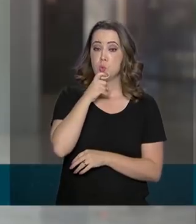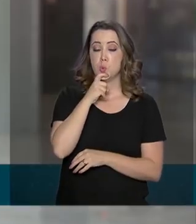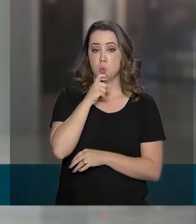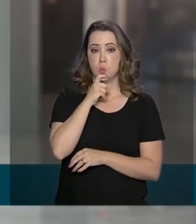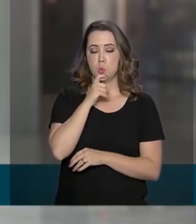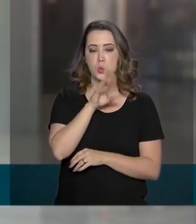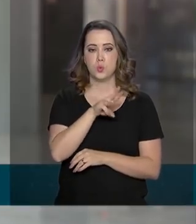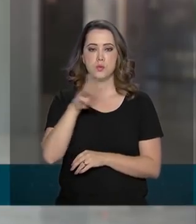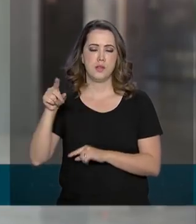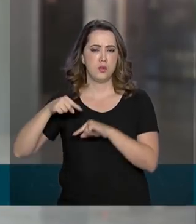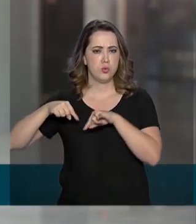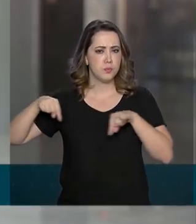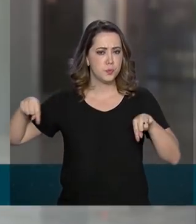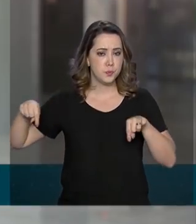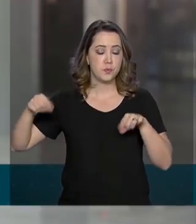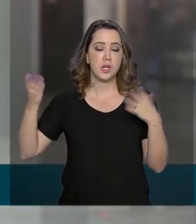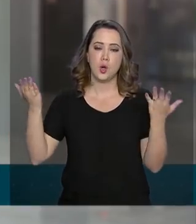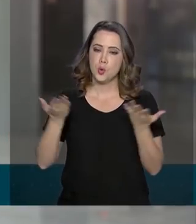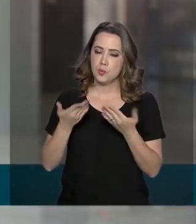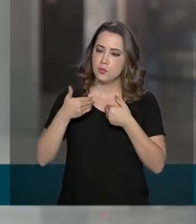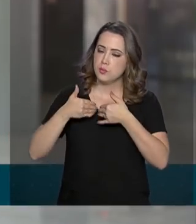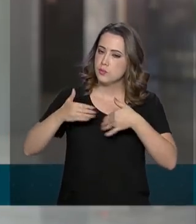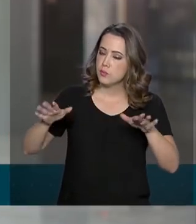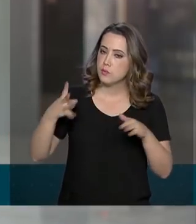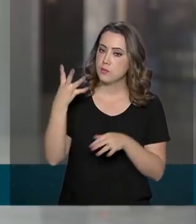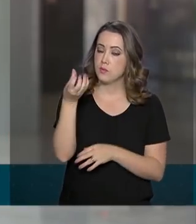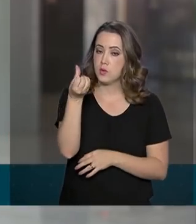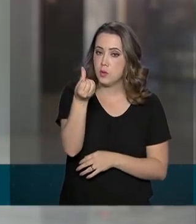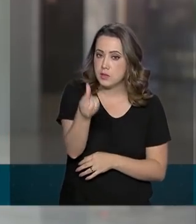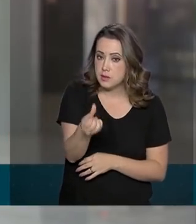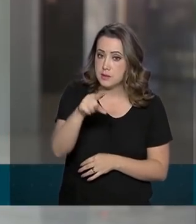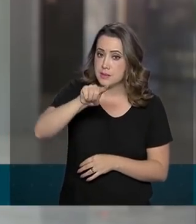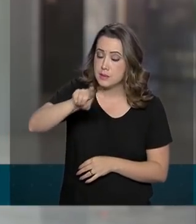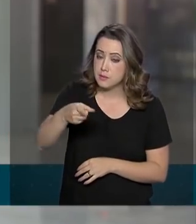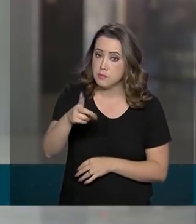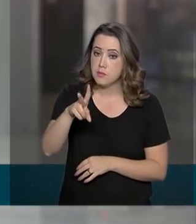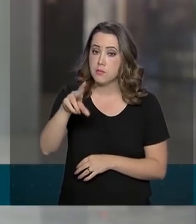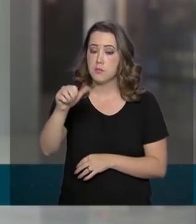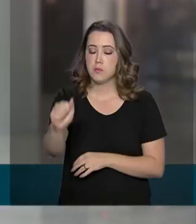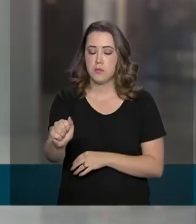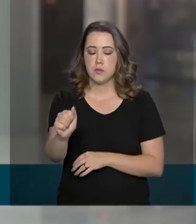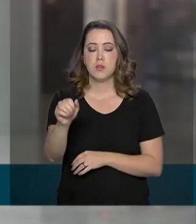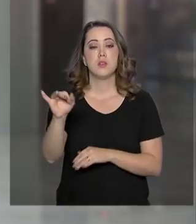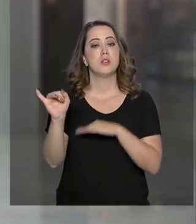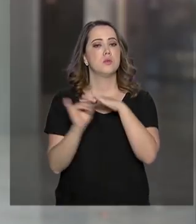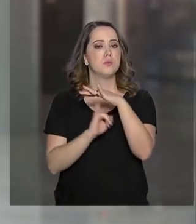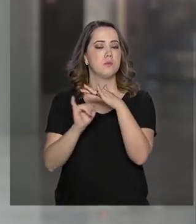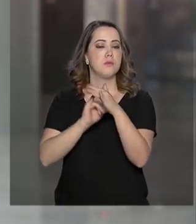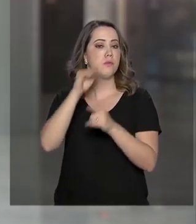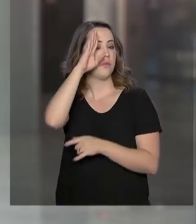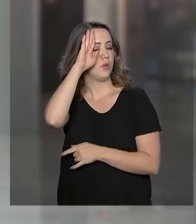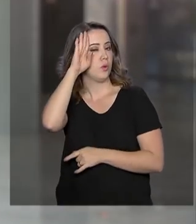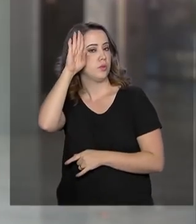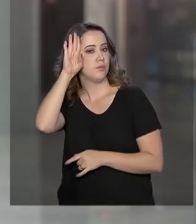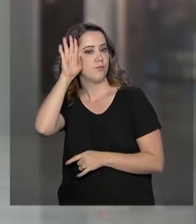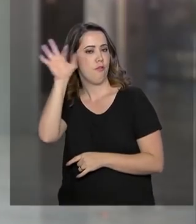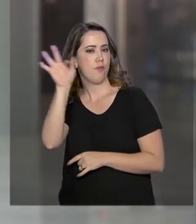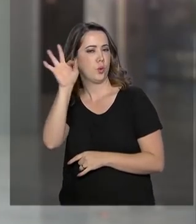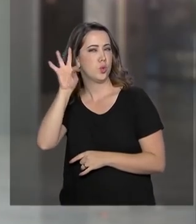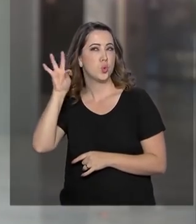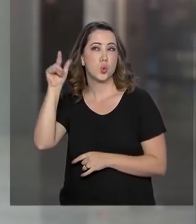do programa. Desta vez, foram abertas 46 mil vagas em instituições de ensino superior de todo o país.